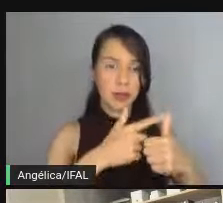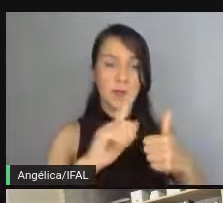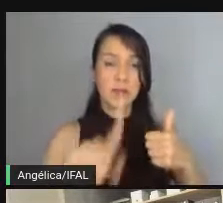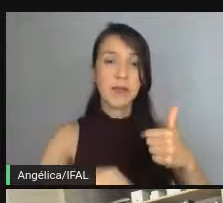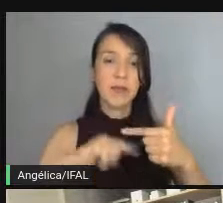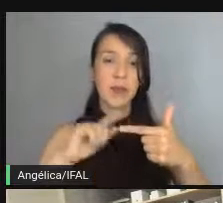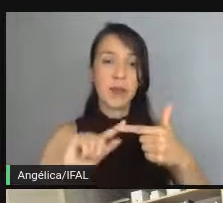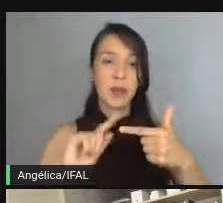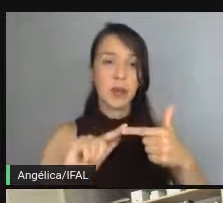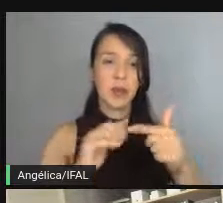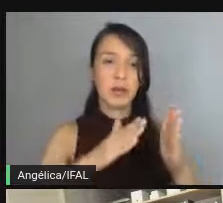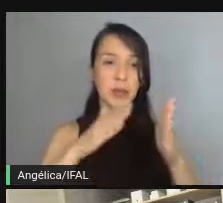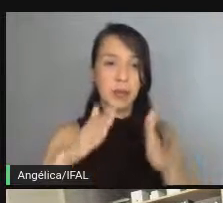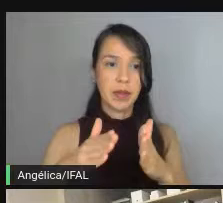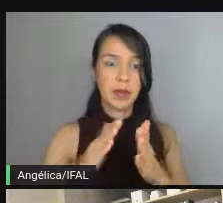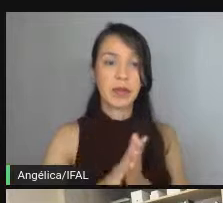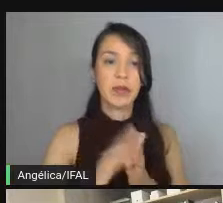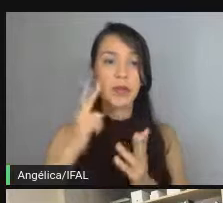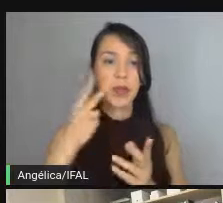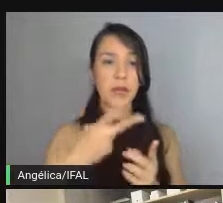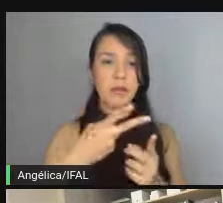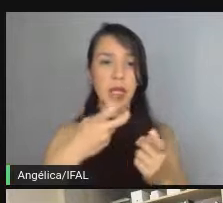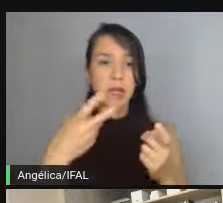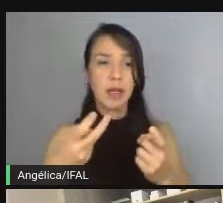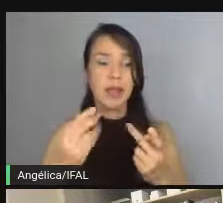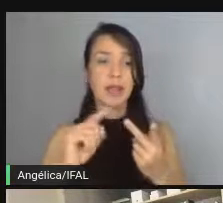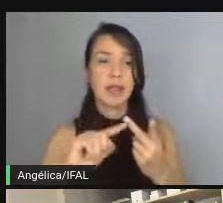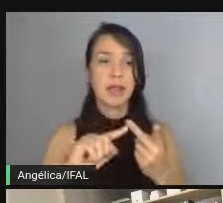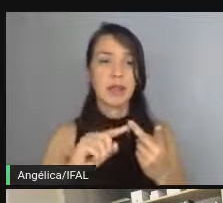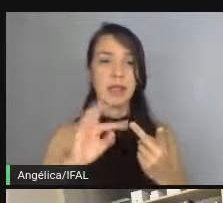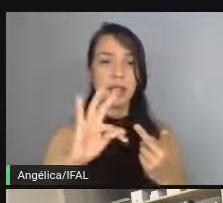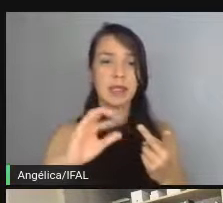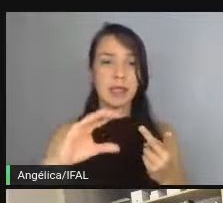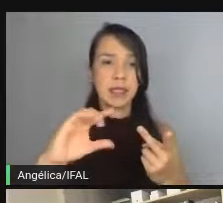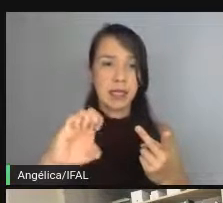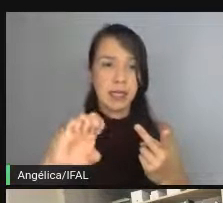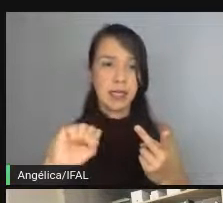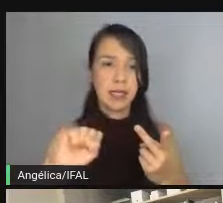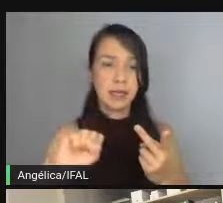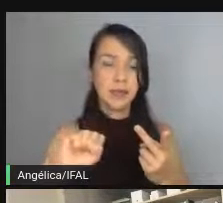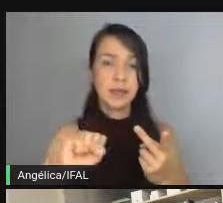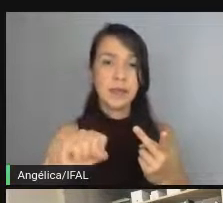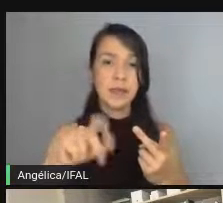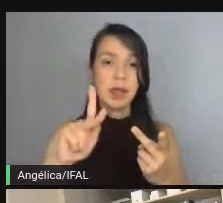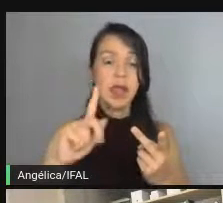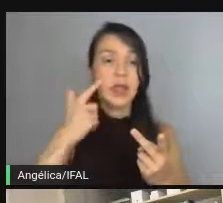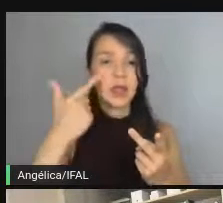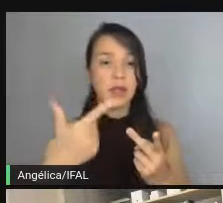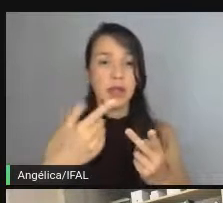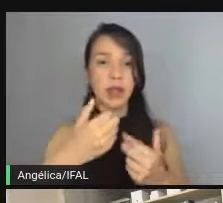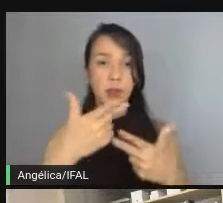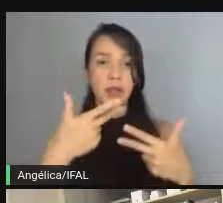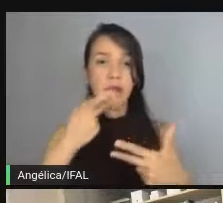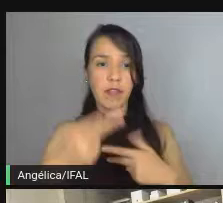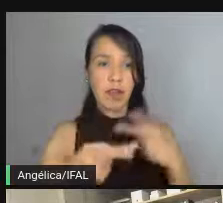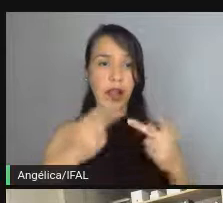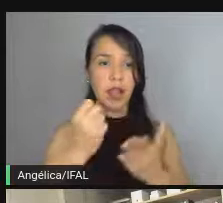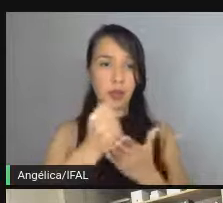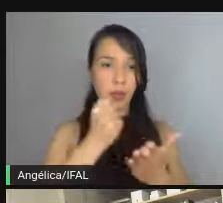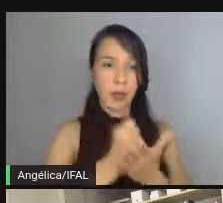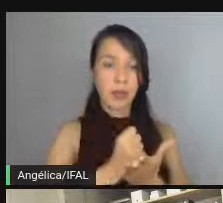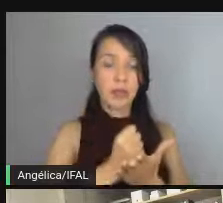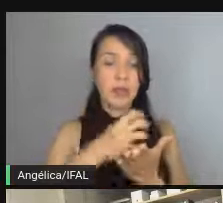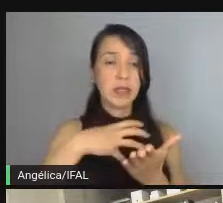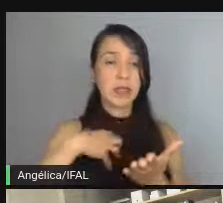passo 2 é sobre expectativas, tasks, os tickets, a documentação que a gente estava comentando. Extraia